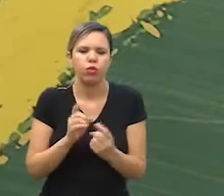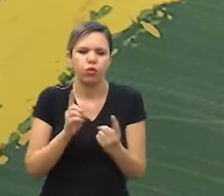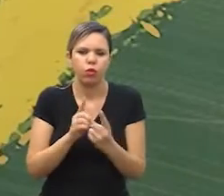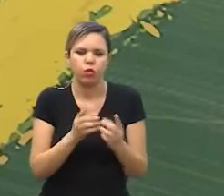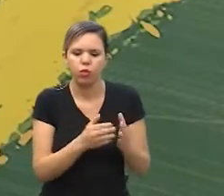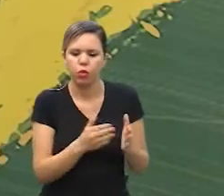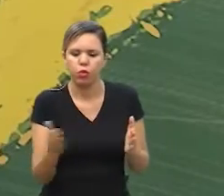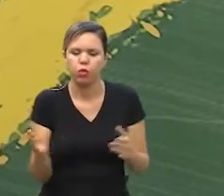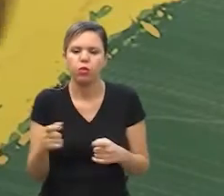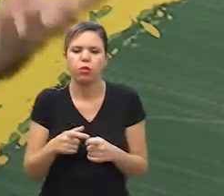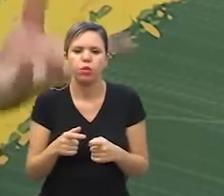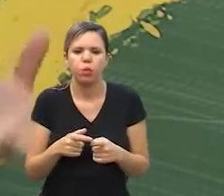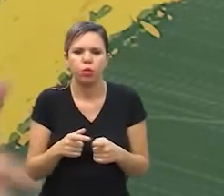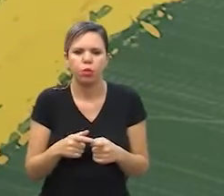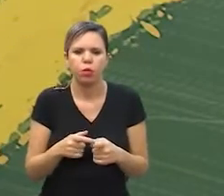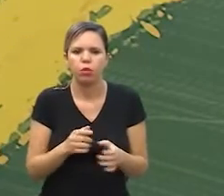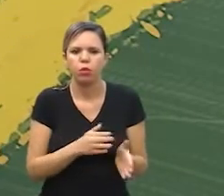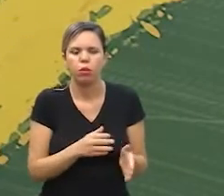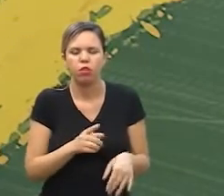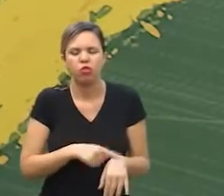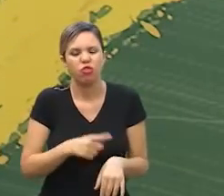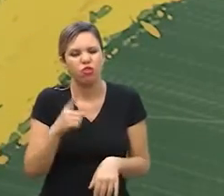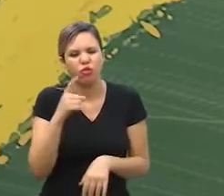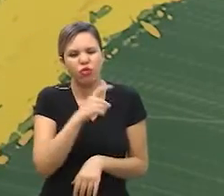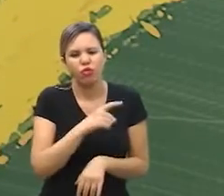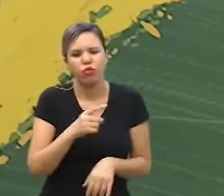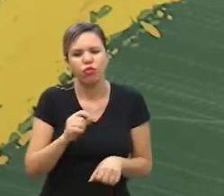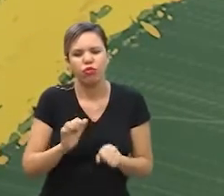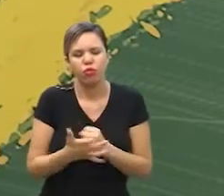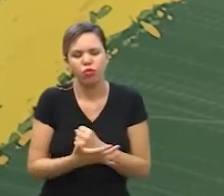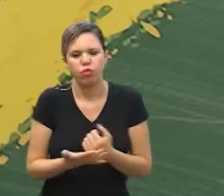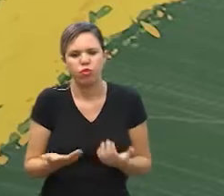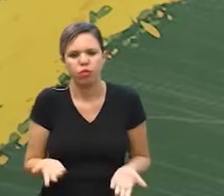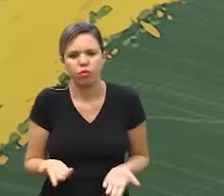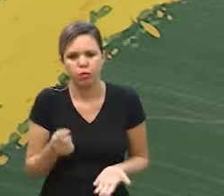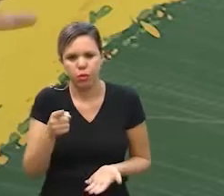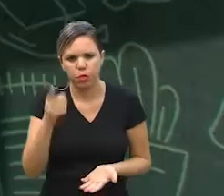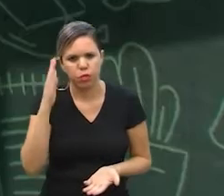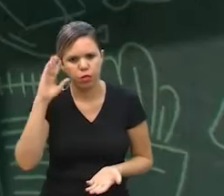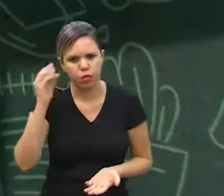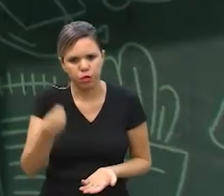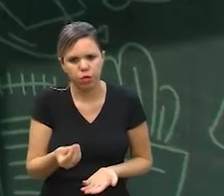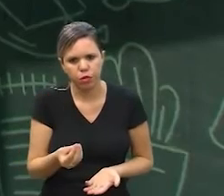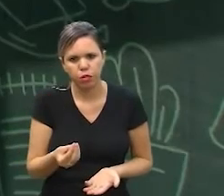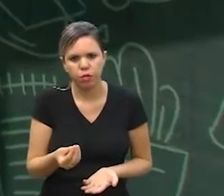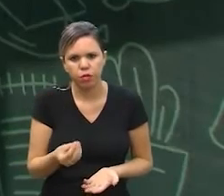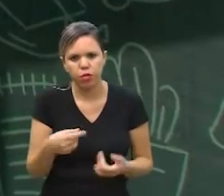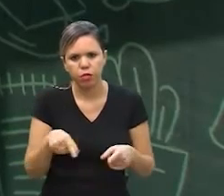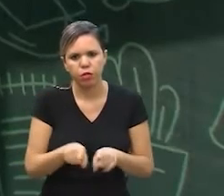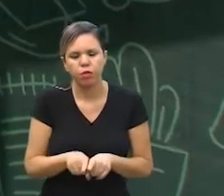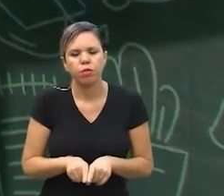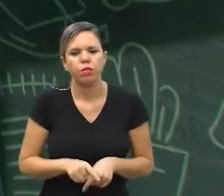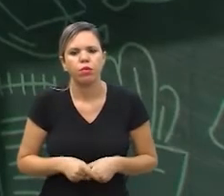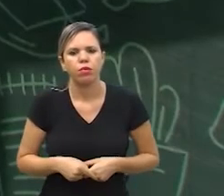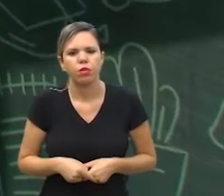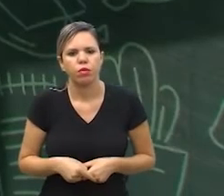esse período terrível que a gente está vivendo de pandemia você entende dessa maneira também?